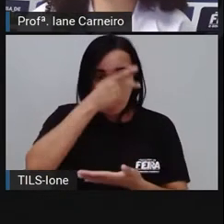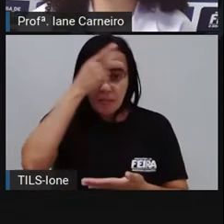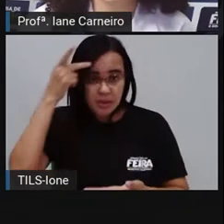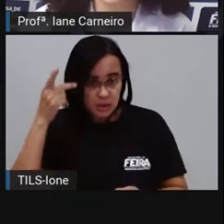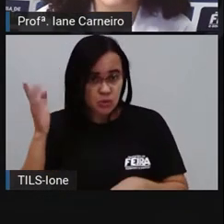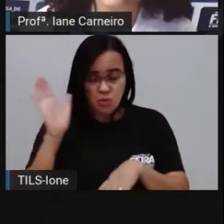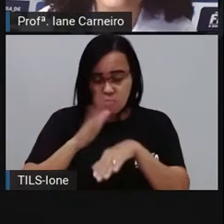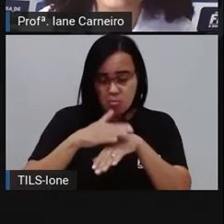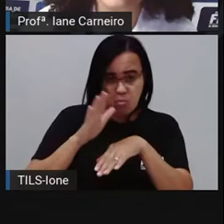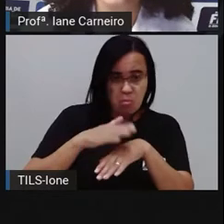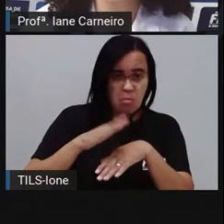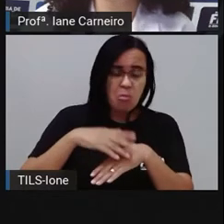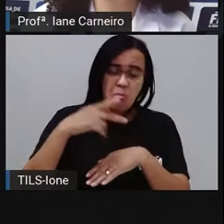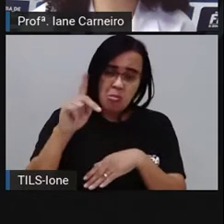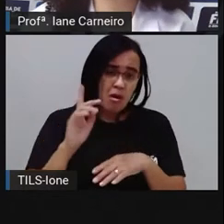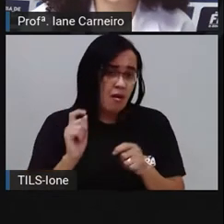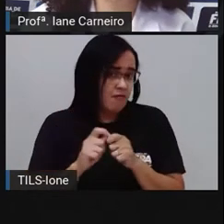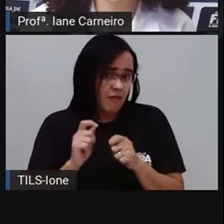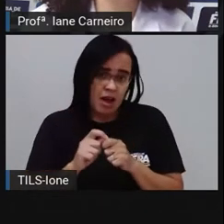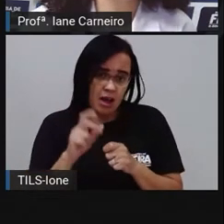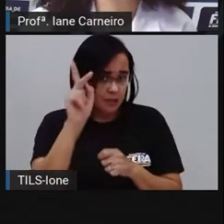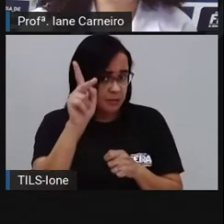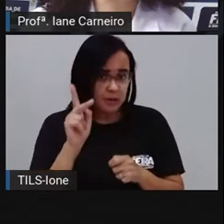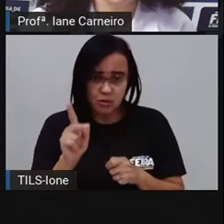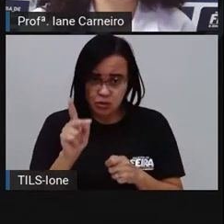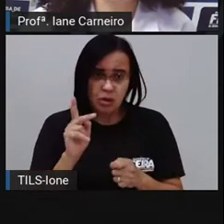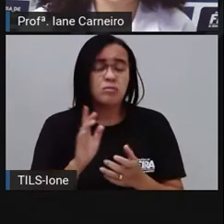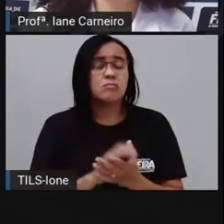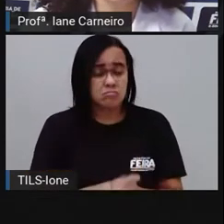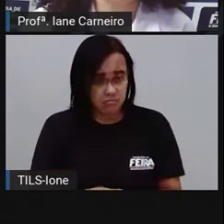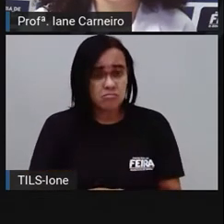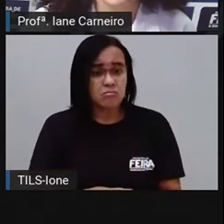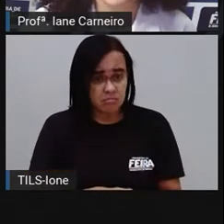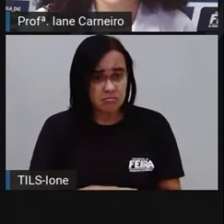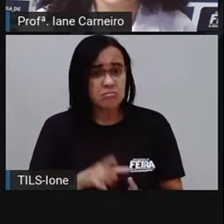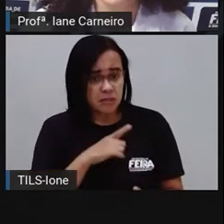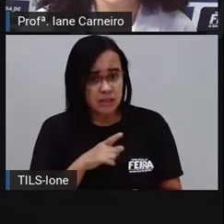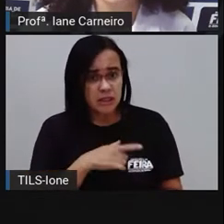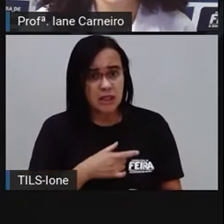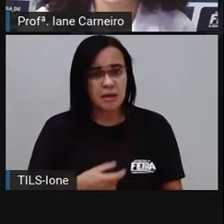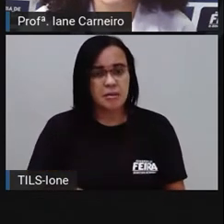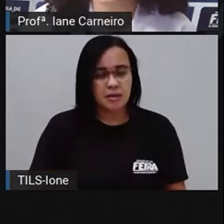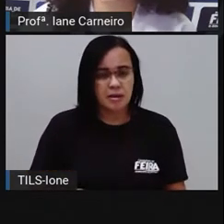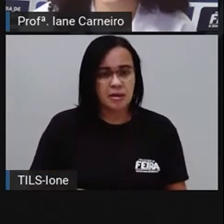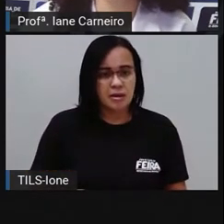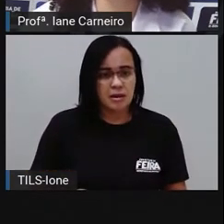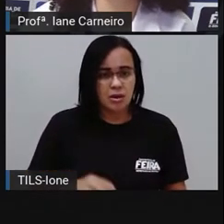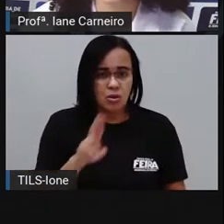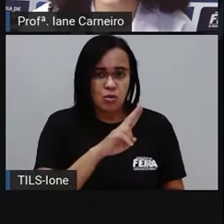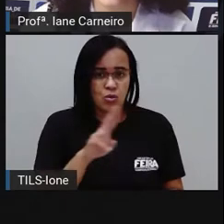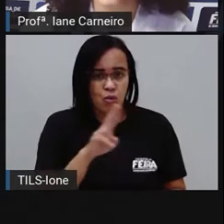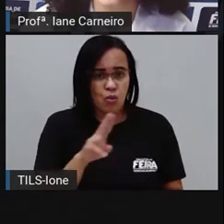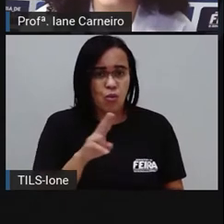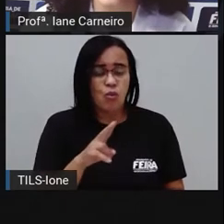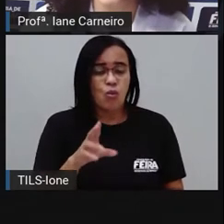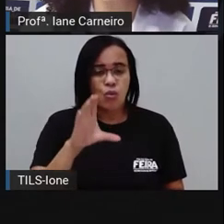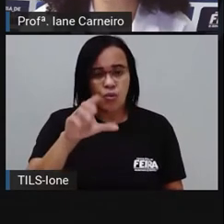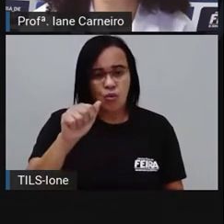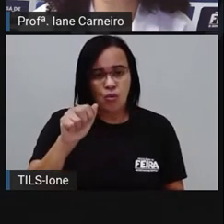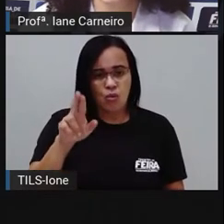Limpa a tripa todinha. De carneiro, né? Mas tem de boi também, Não tem, não? Mininico de boi? Acho que tem.